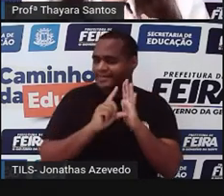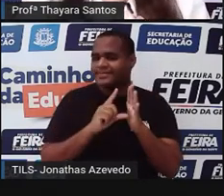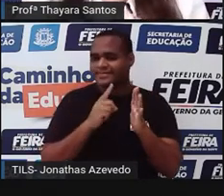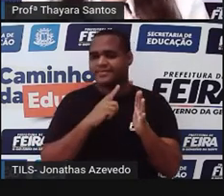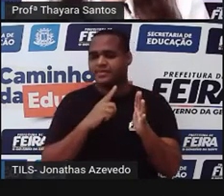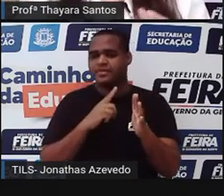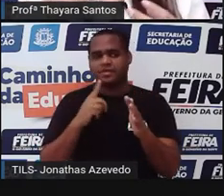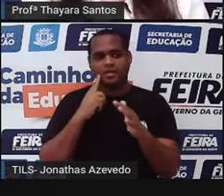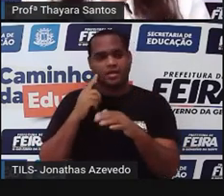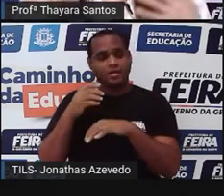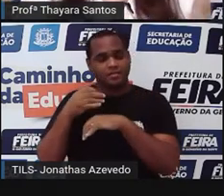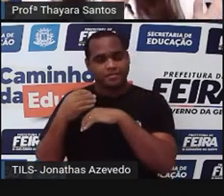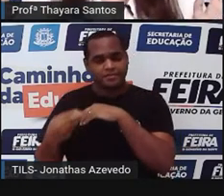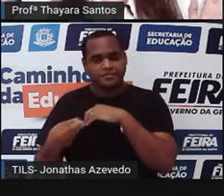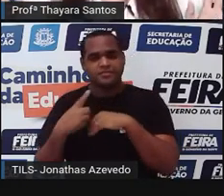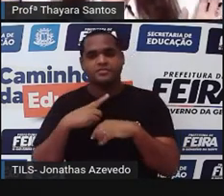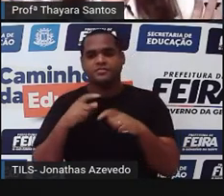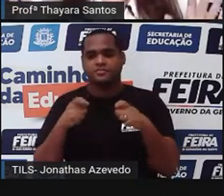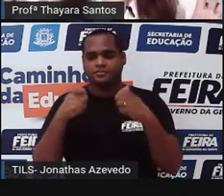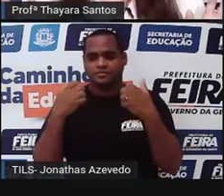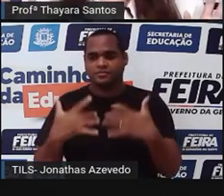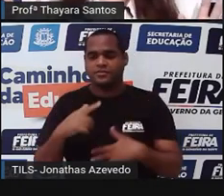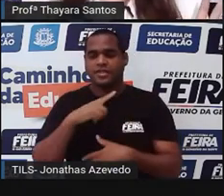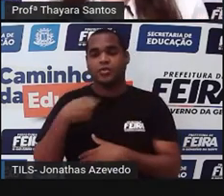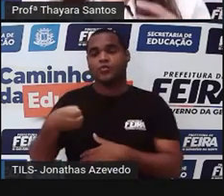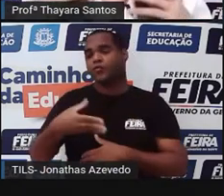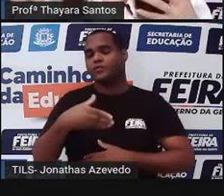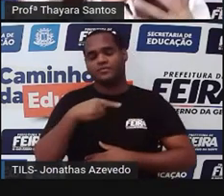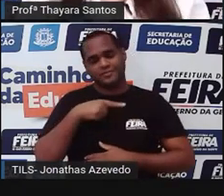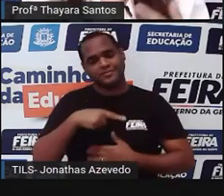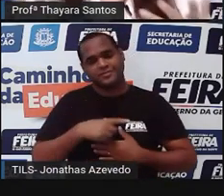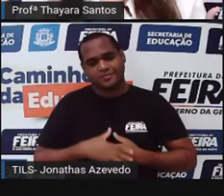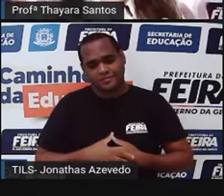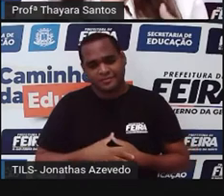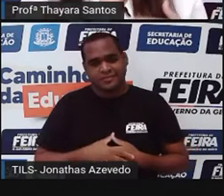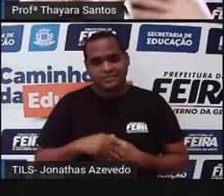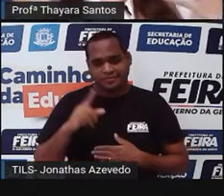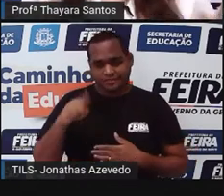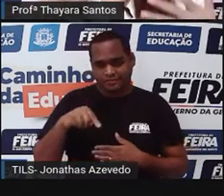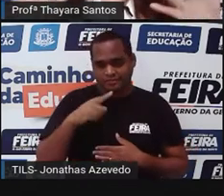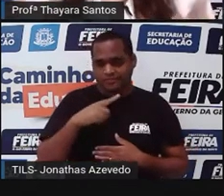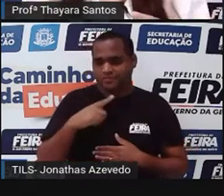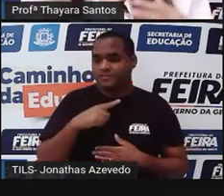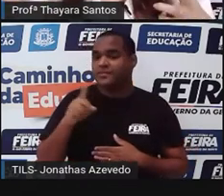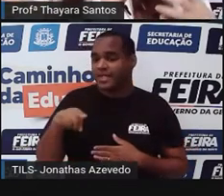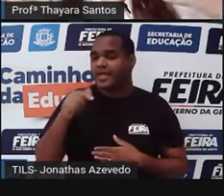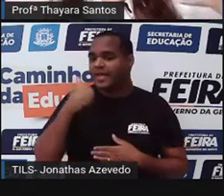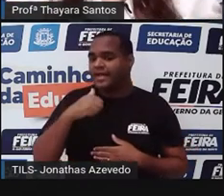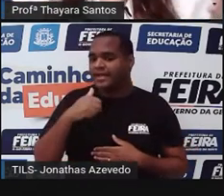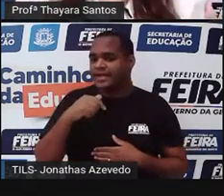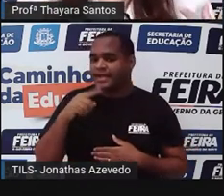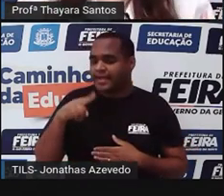ele sai dele e ele já vai ter um exoesqueleto novo ali. Então quando o animal cresce, ele precisa trocar de pele, trocar esse